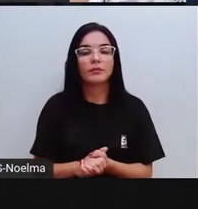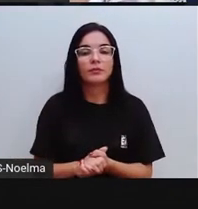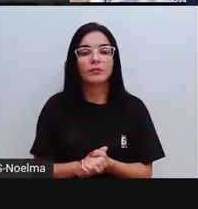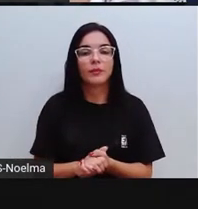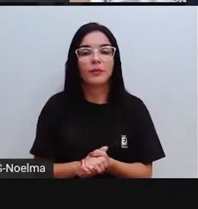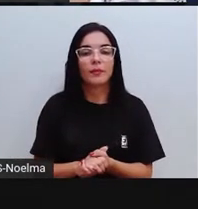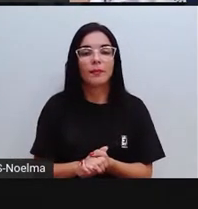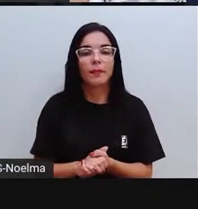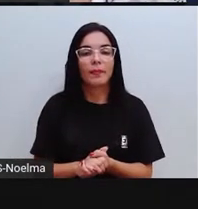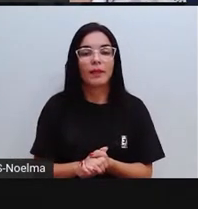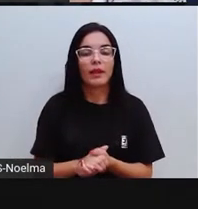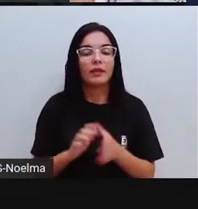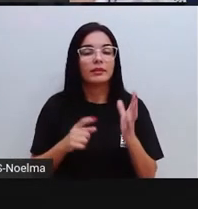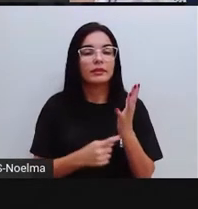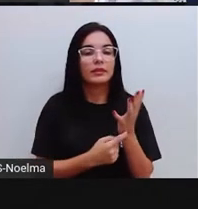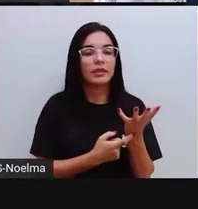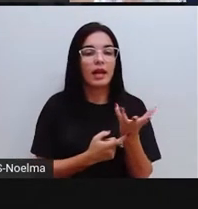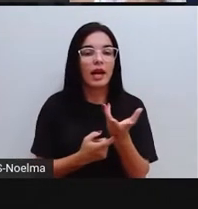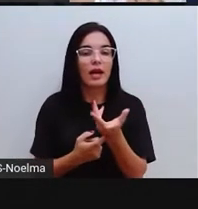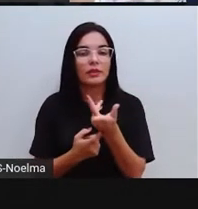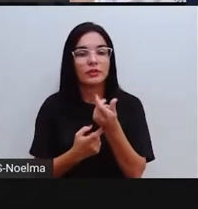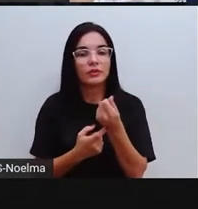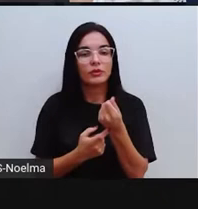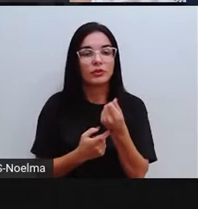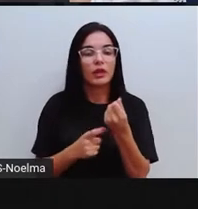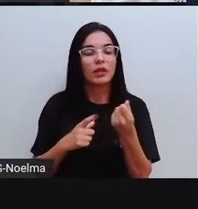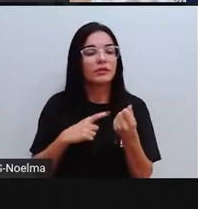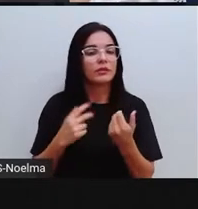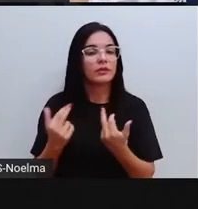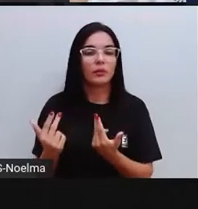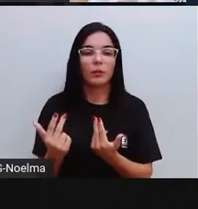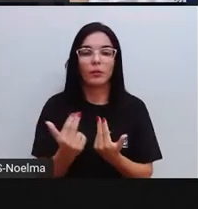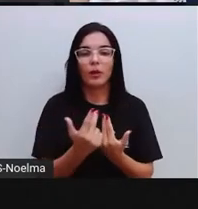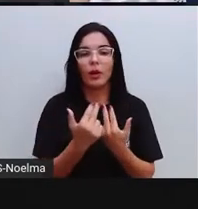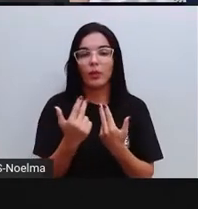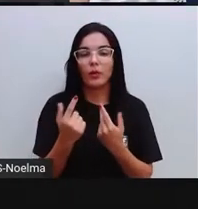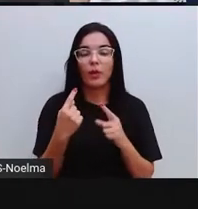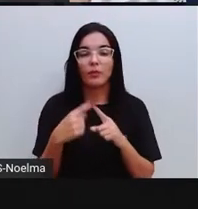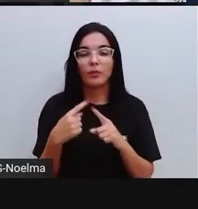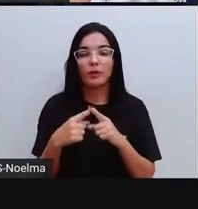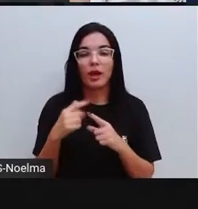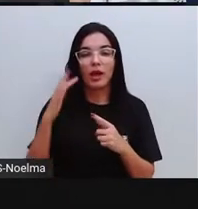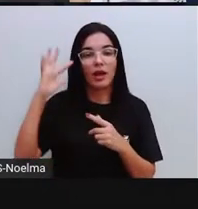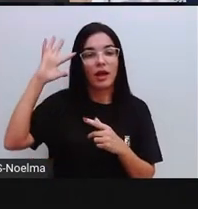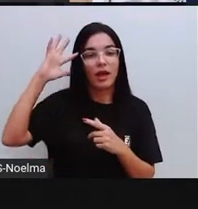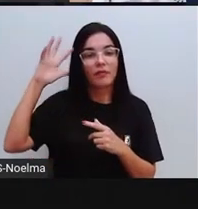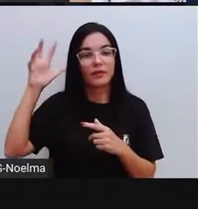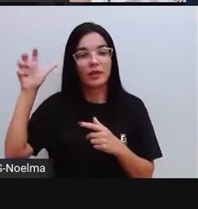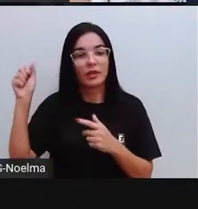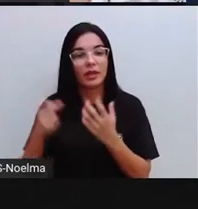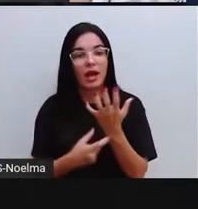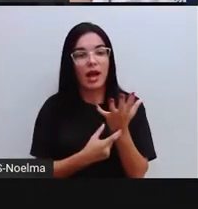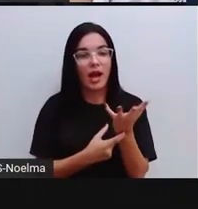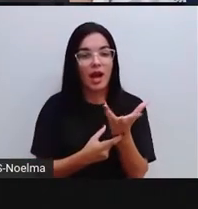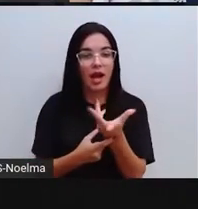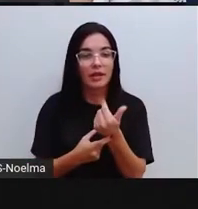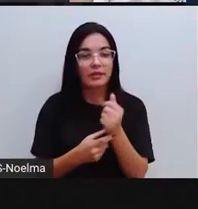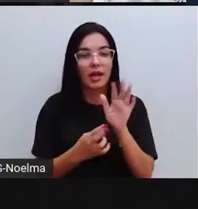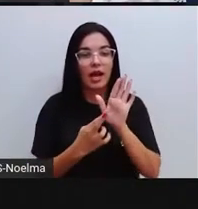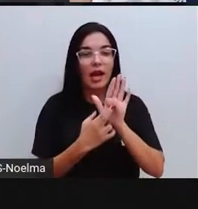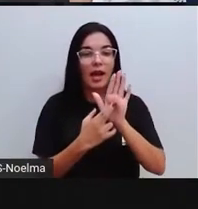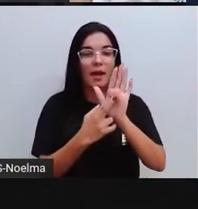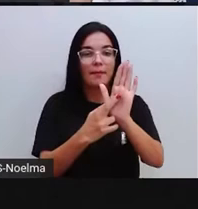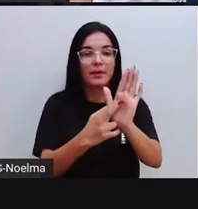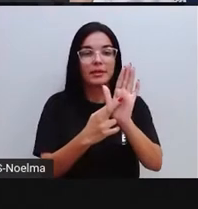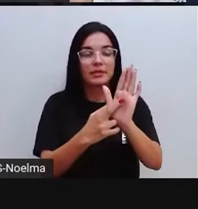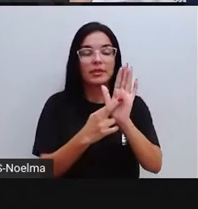manifestações aí artísticas, é a mesma coisa, porque a arte africana vai representar os usos e